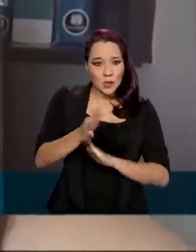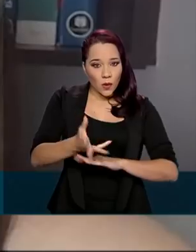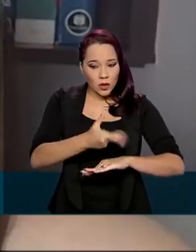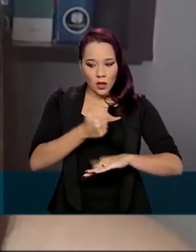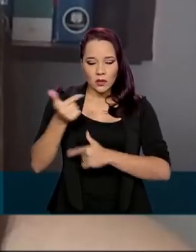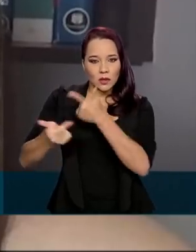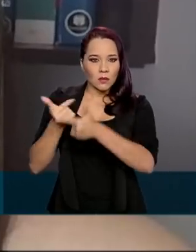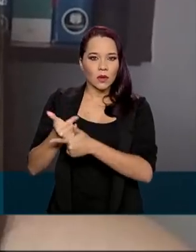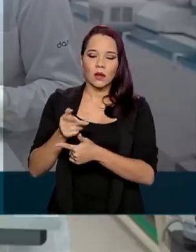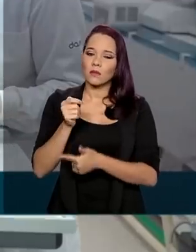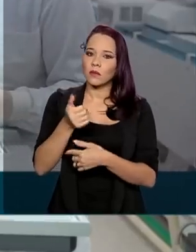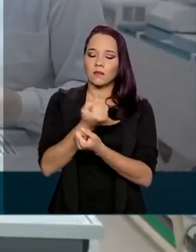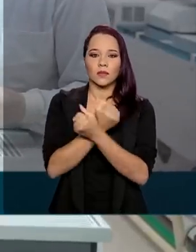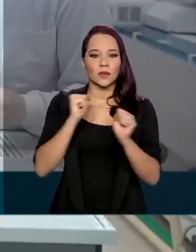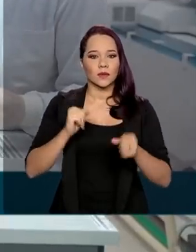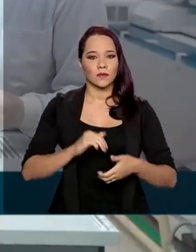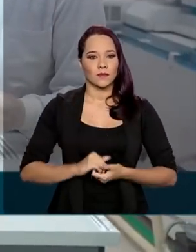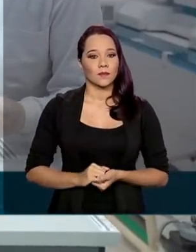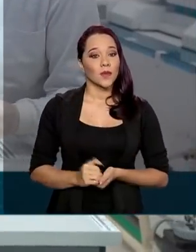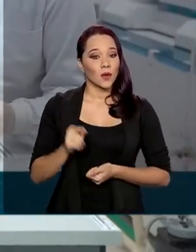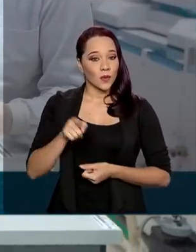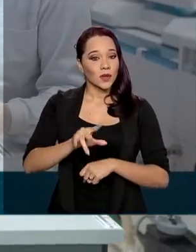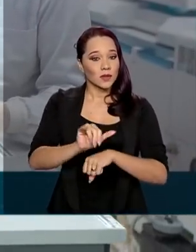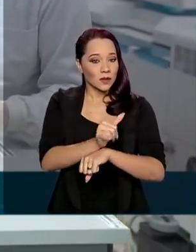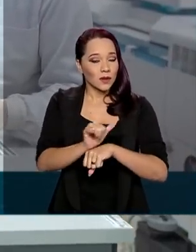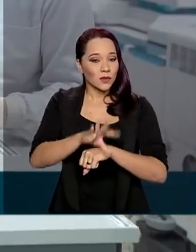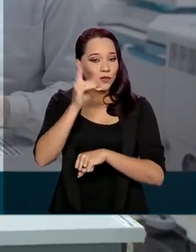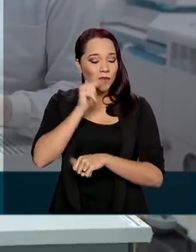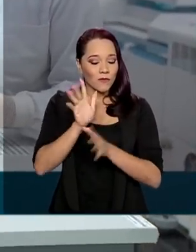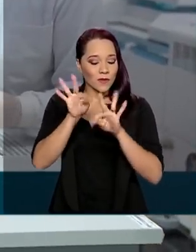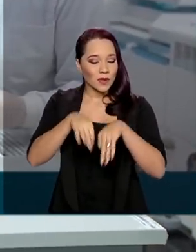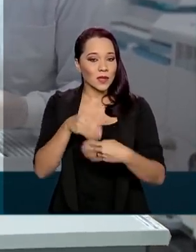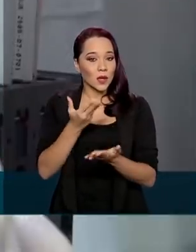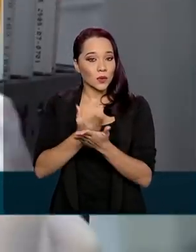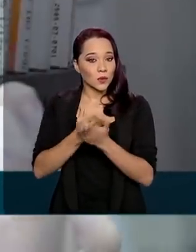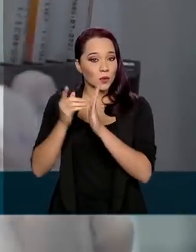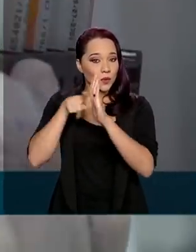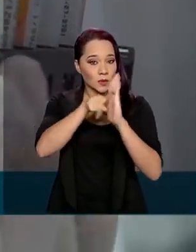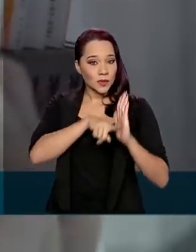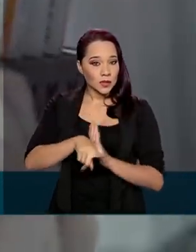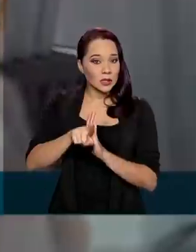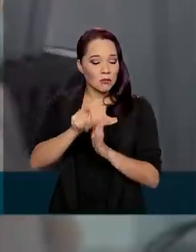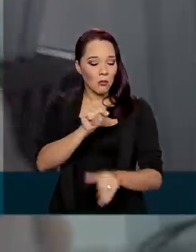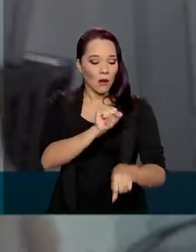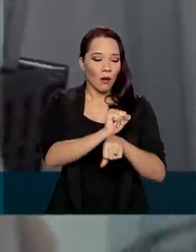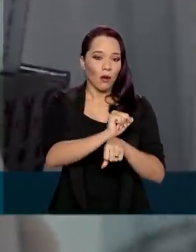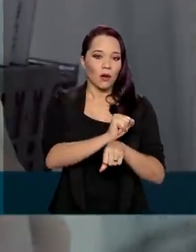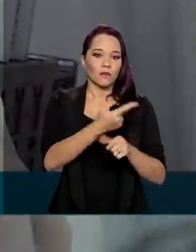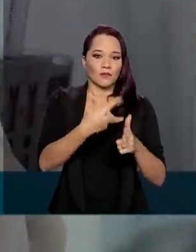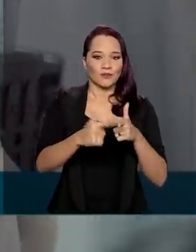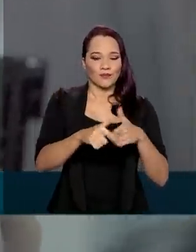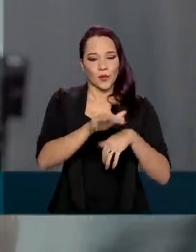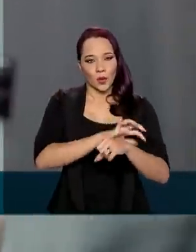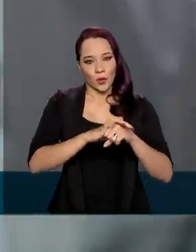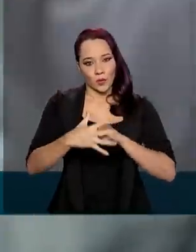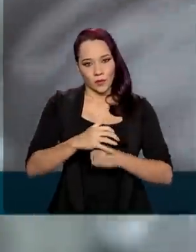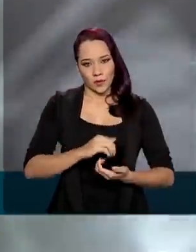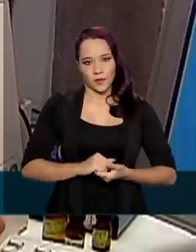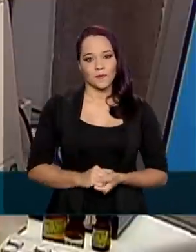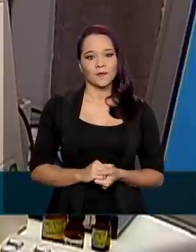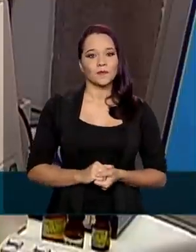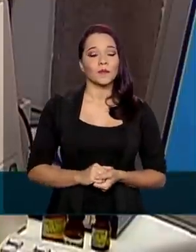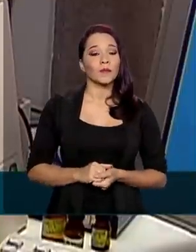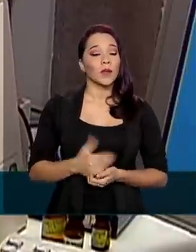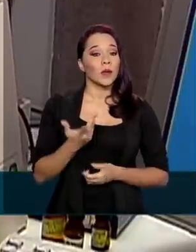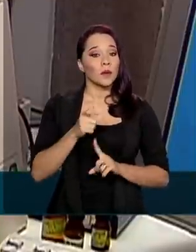trabalhar é quase impossível. Com a medida, será possível finalizar estudos e pesquisas paralisados por causa da pandemia do coronavírus.